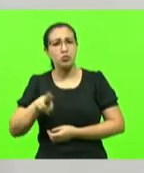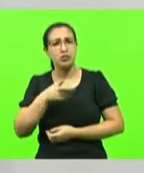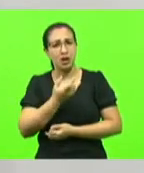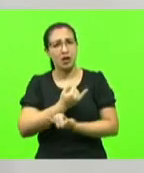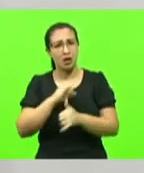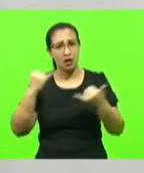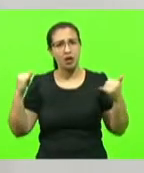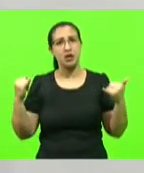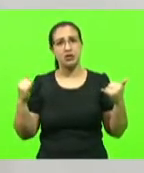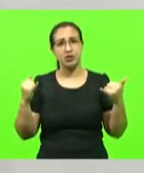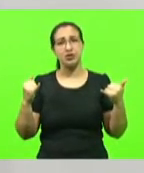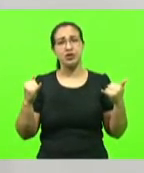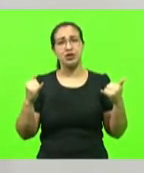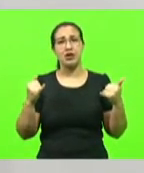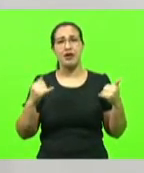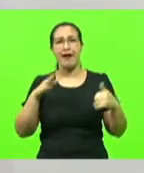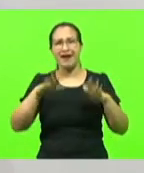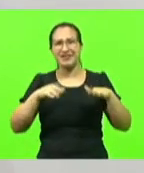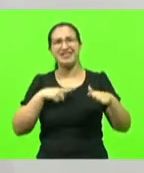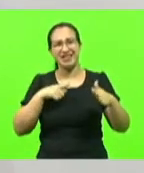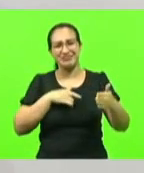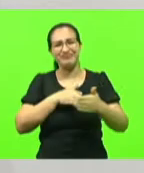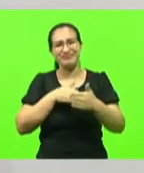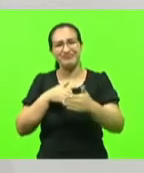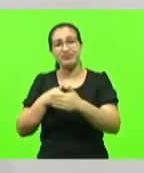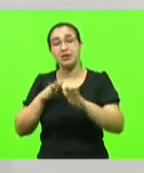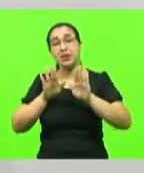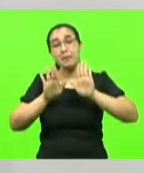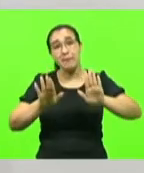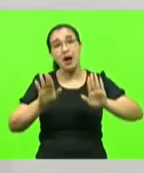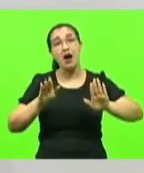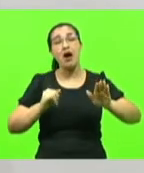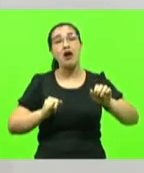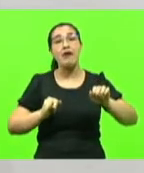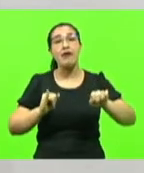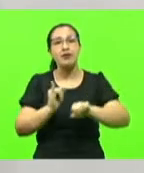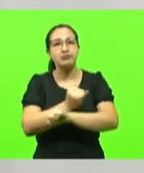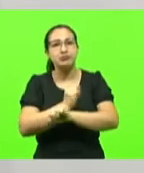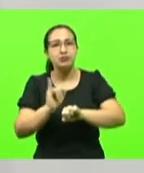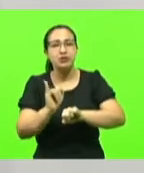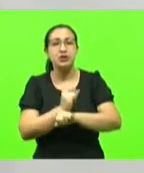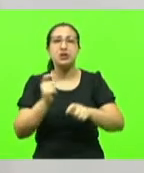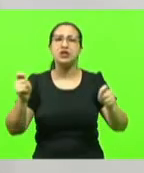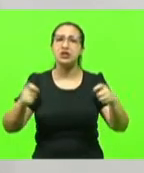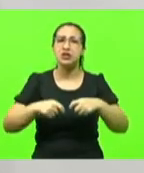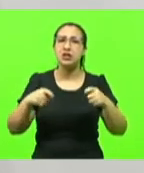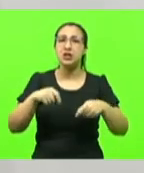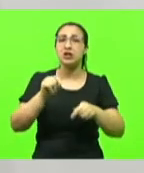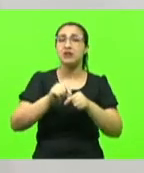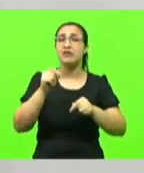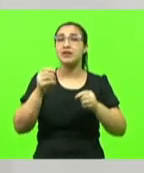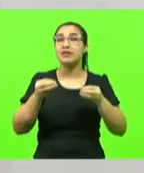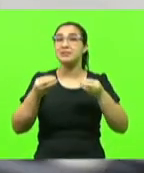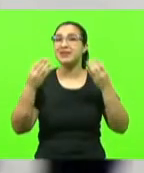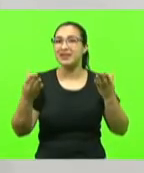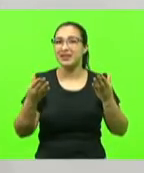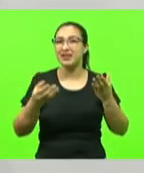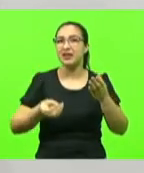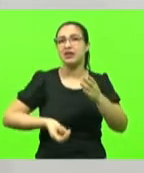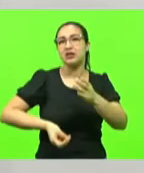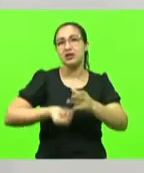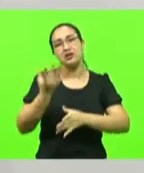existentes atualmente, mas precisamos criar uma estratégia de incentivos apropriados para a geração de energia solar